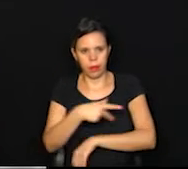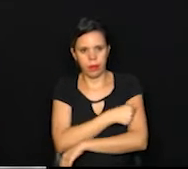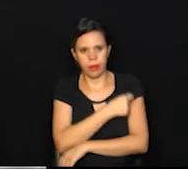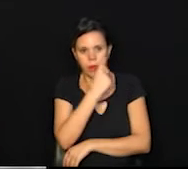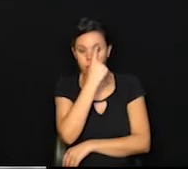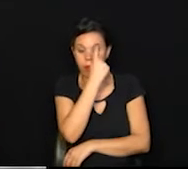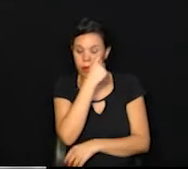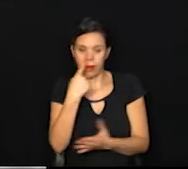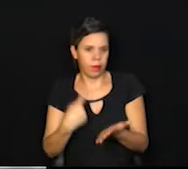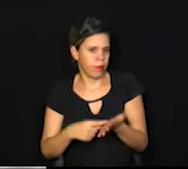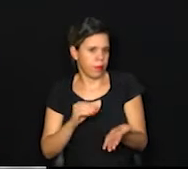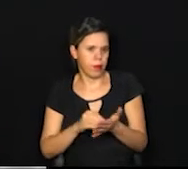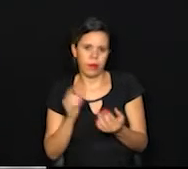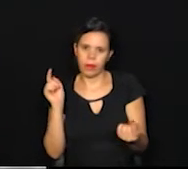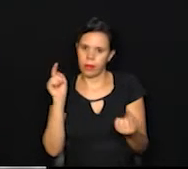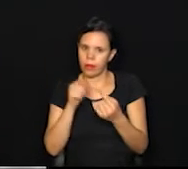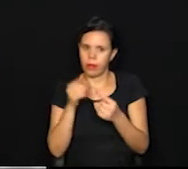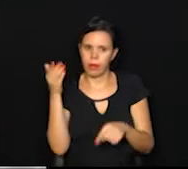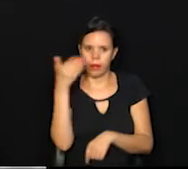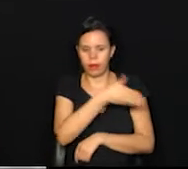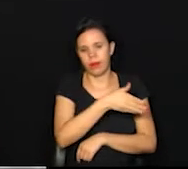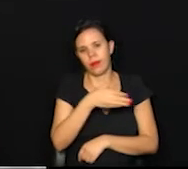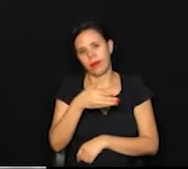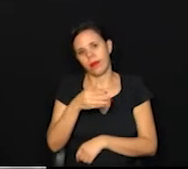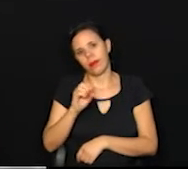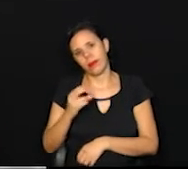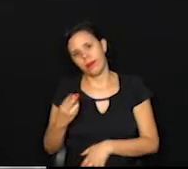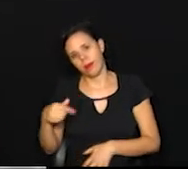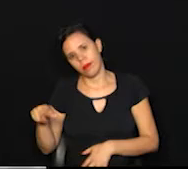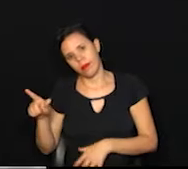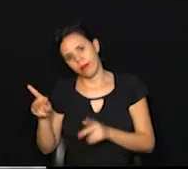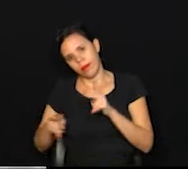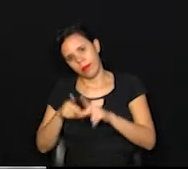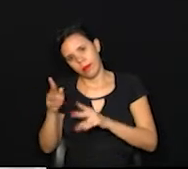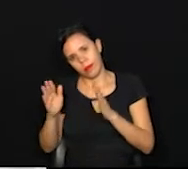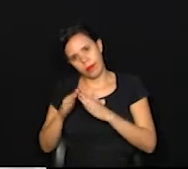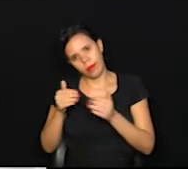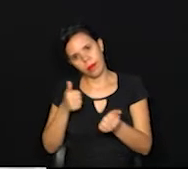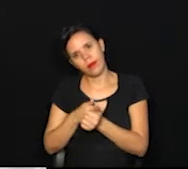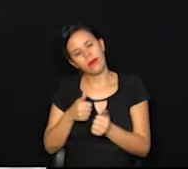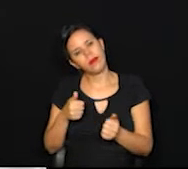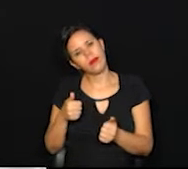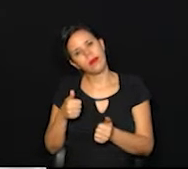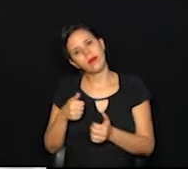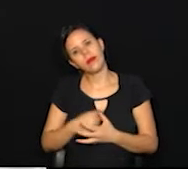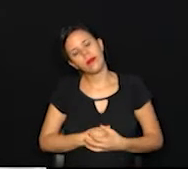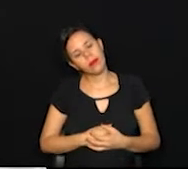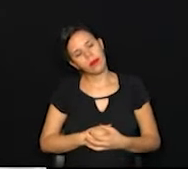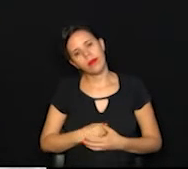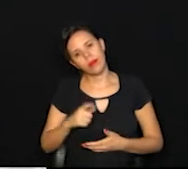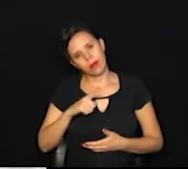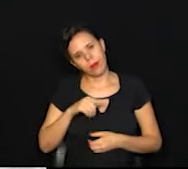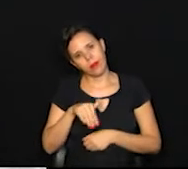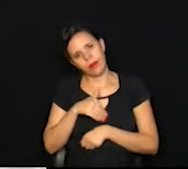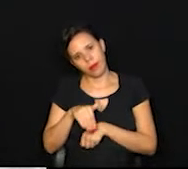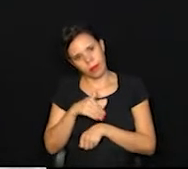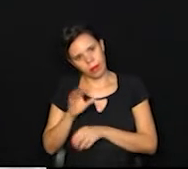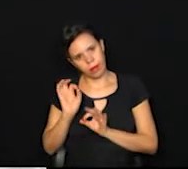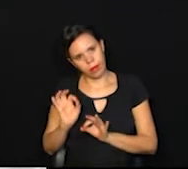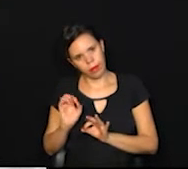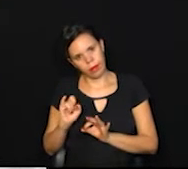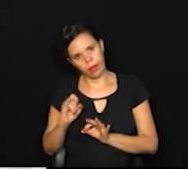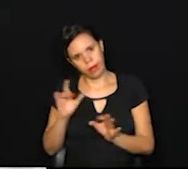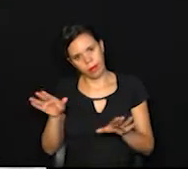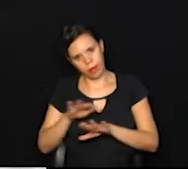É só ir diretamente, no nosso caso, ou onde a pessoa morar, ela vai pertinho, tem o endereço e se